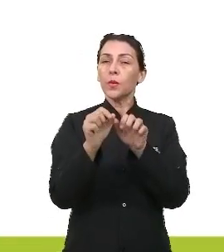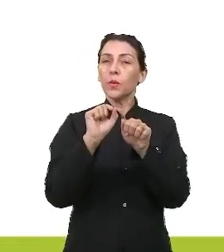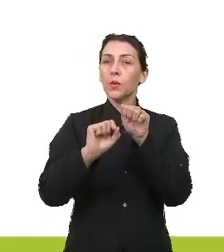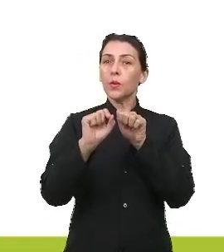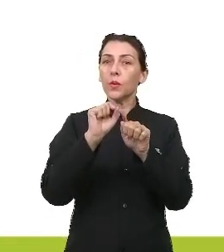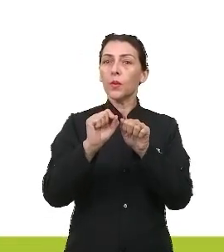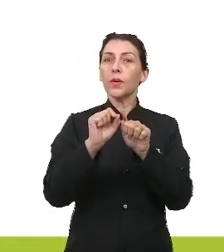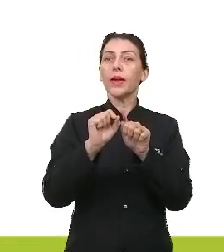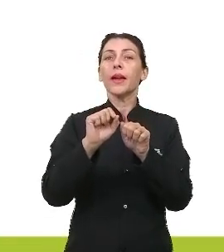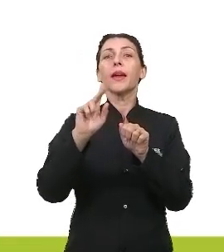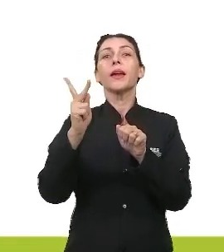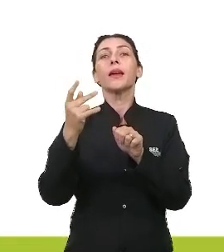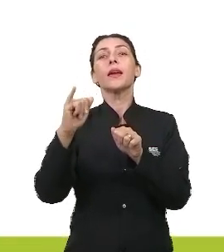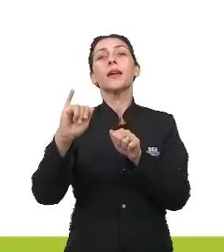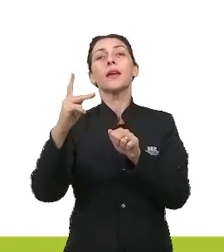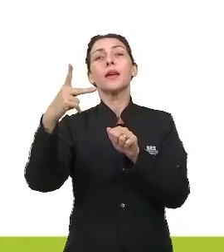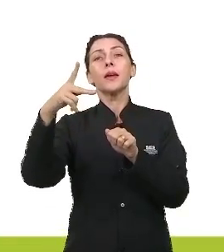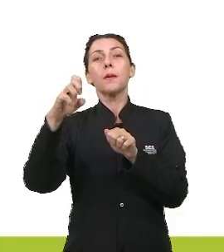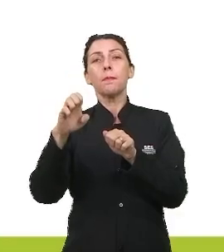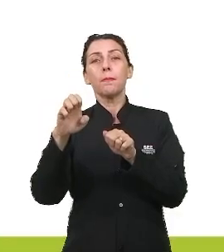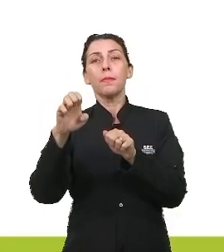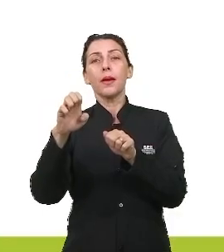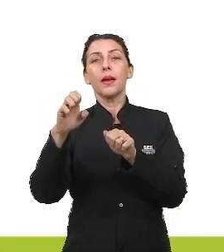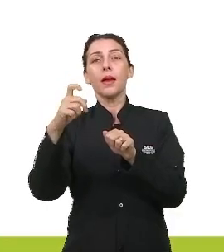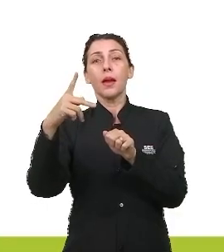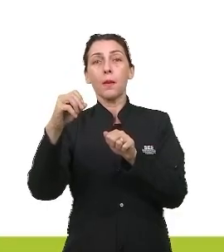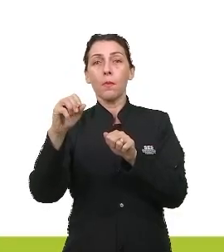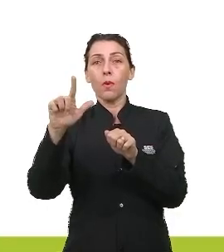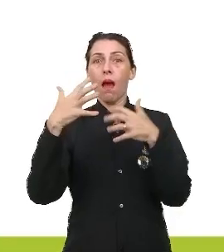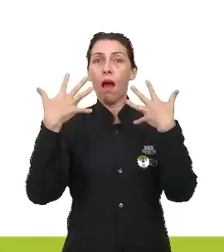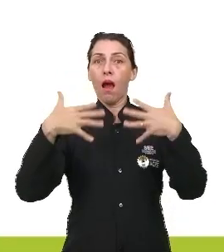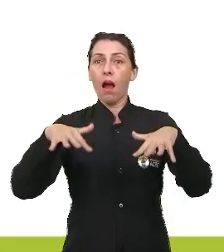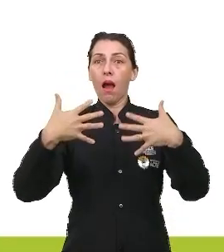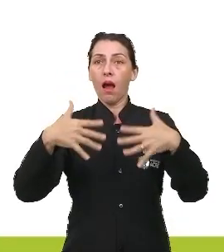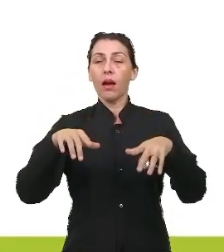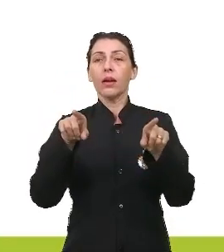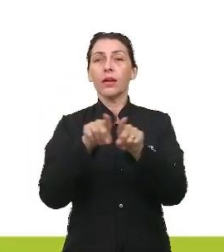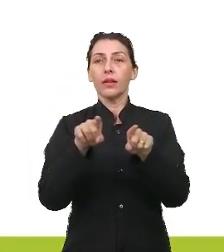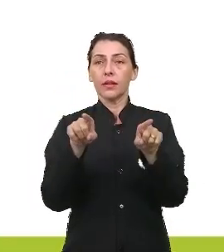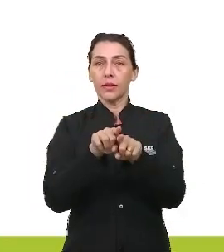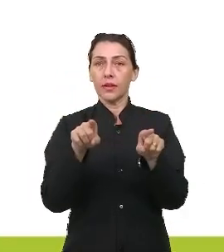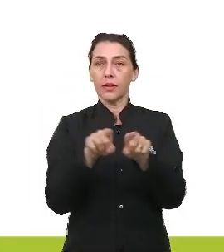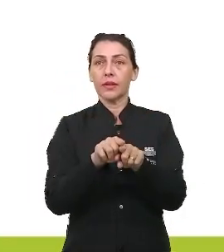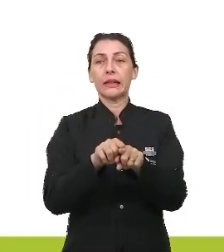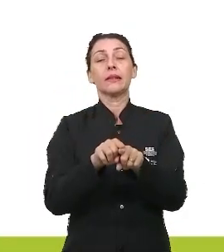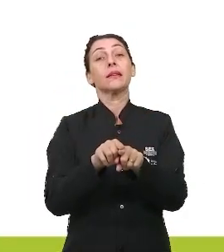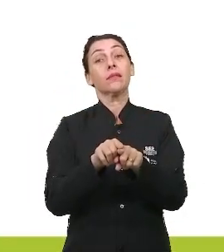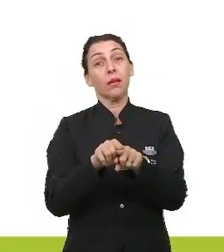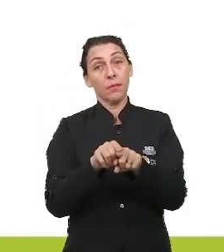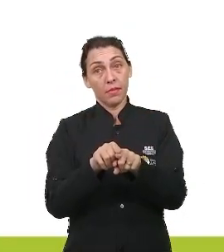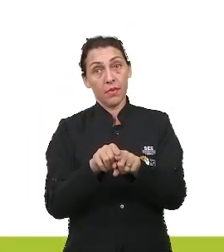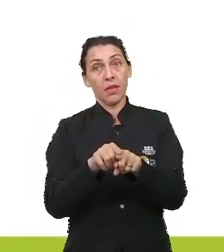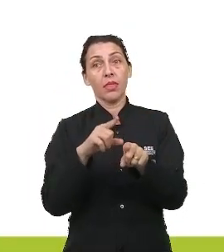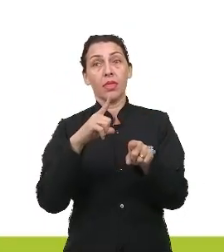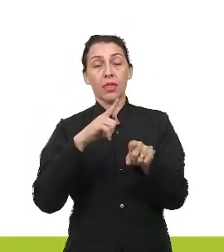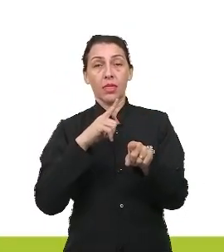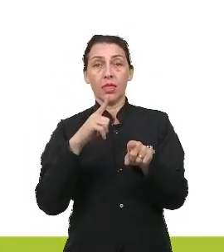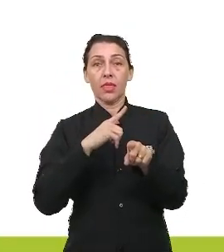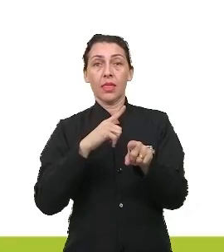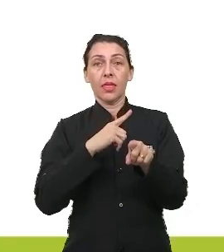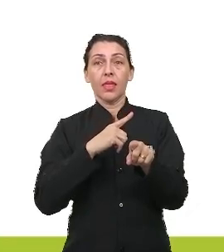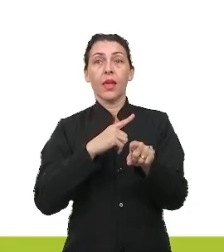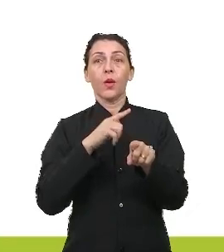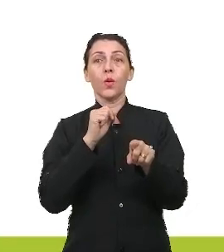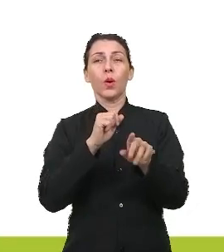bem, já conseguem associar aí ao exagero. Em oposição à hipérbole, a gente tem o